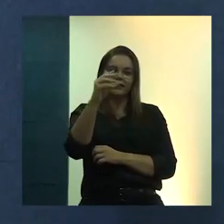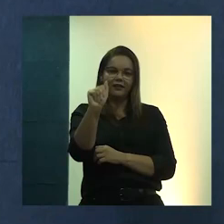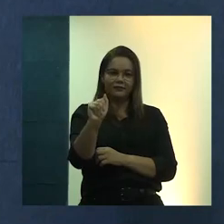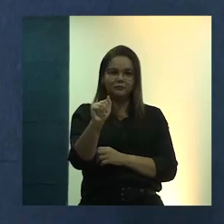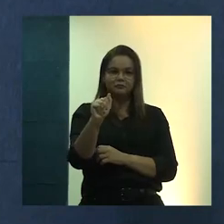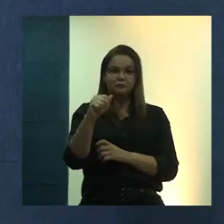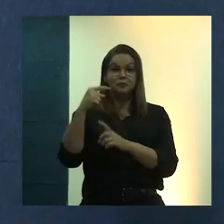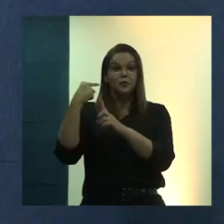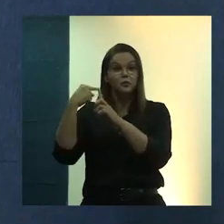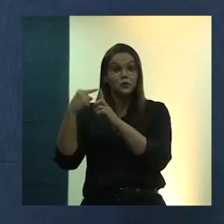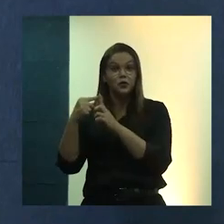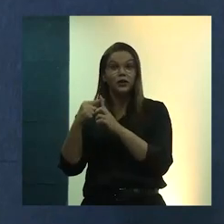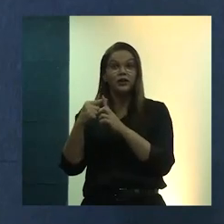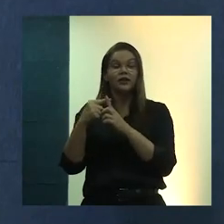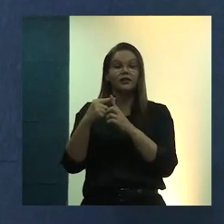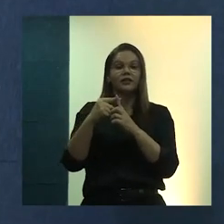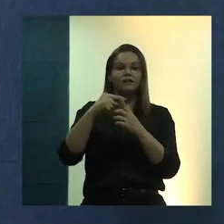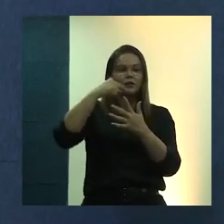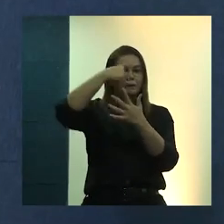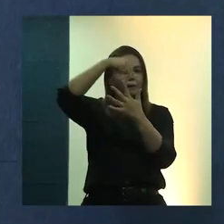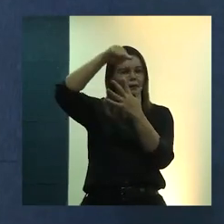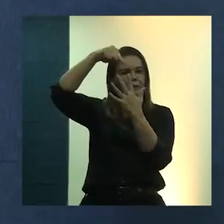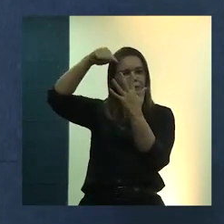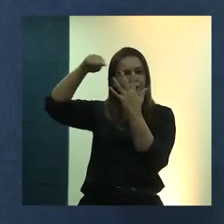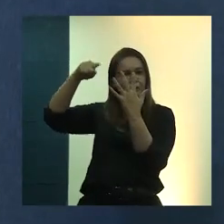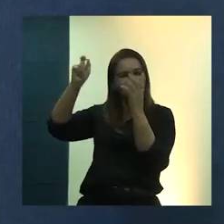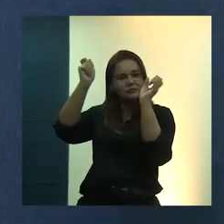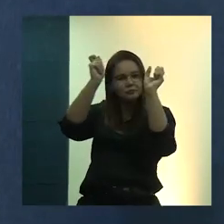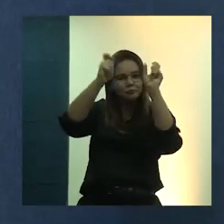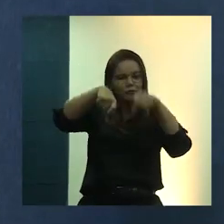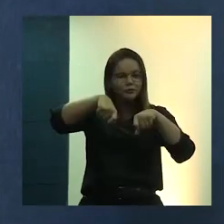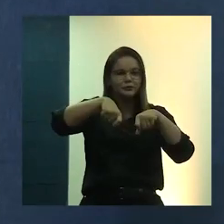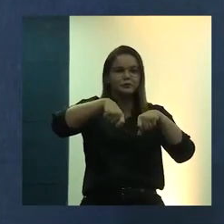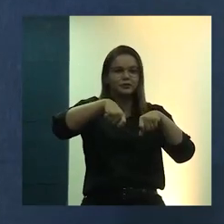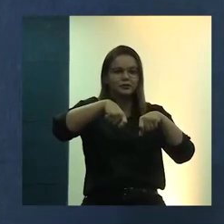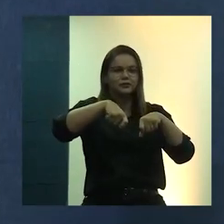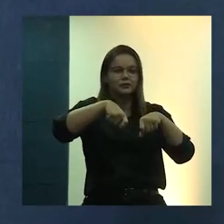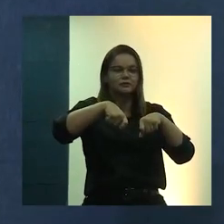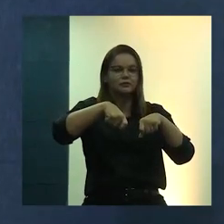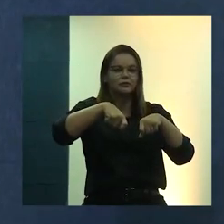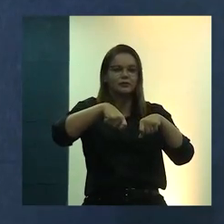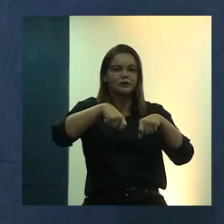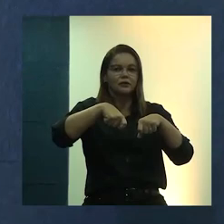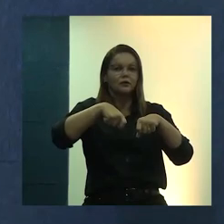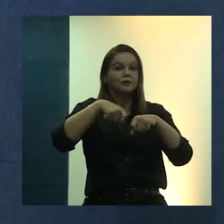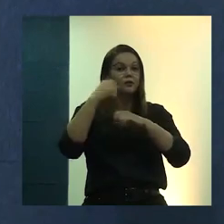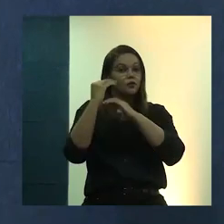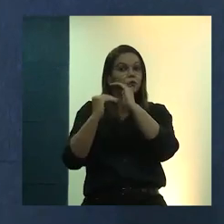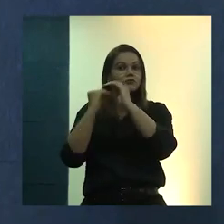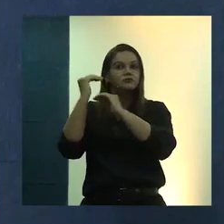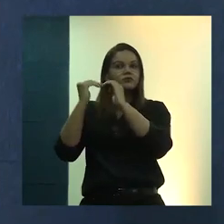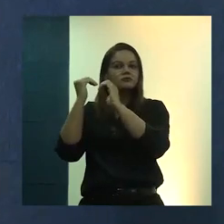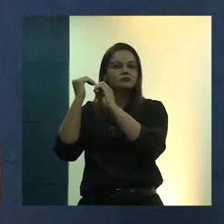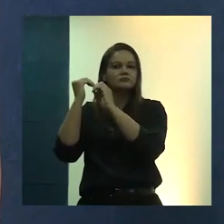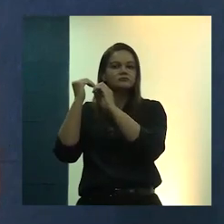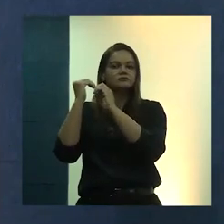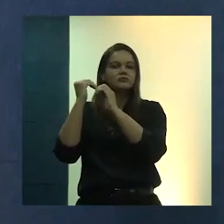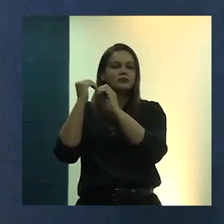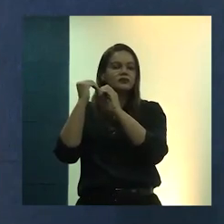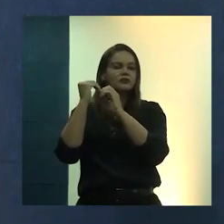O a gente está vendo abrir um leque de possibilidades para se atuar num processo de construção